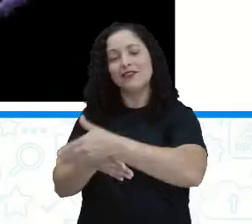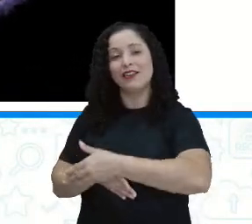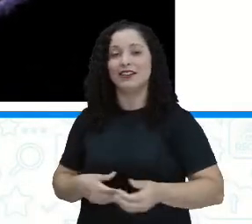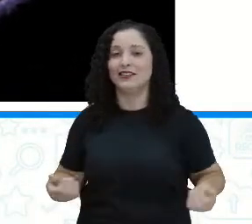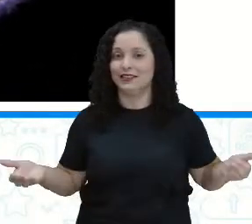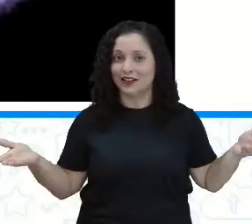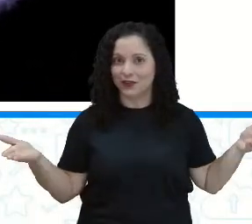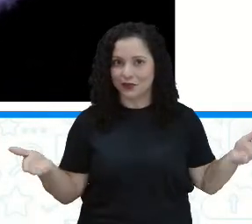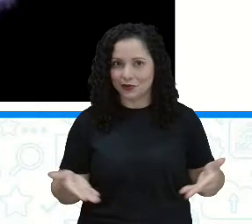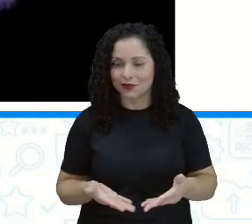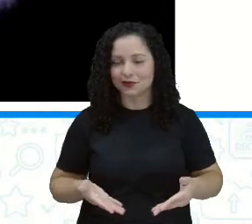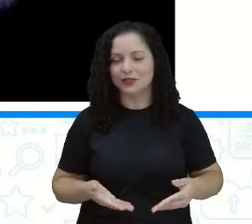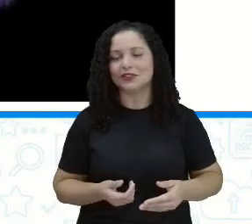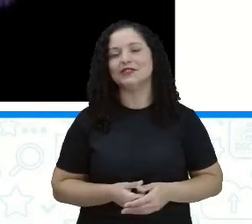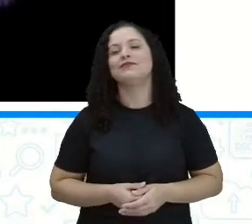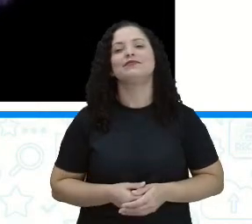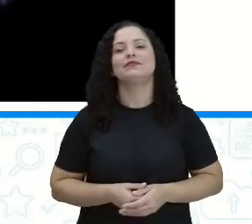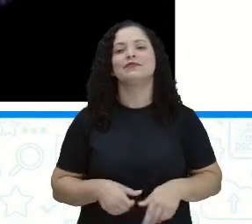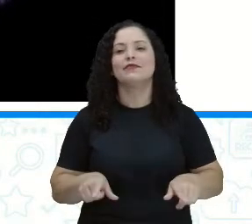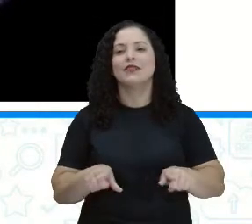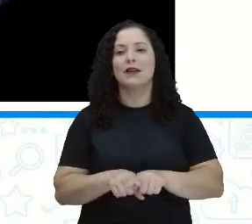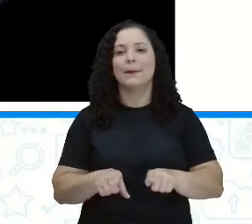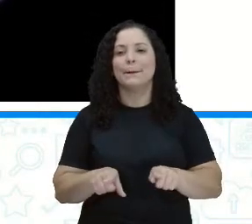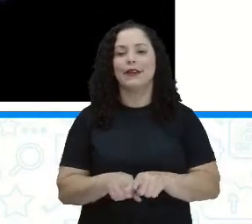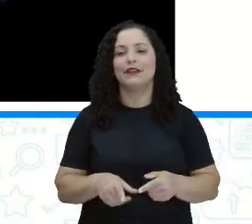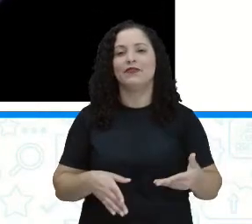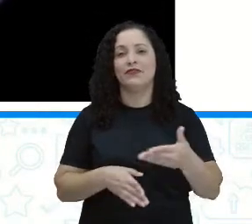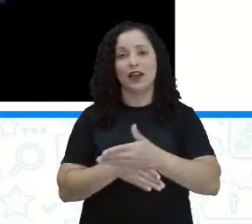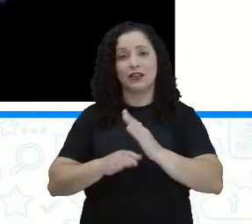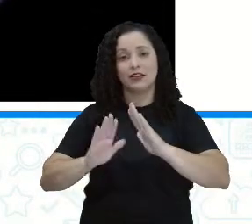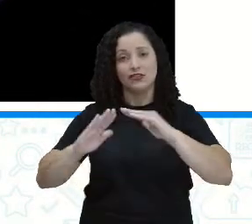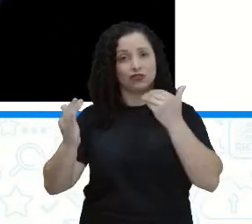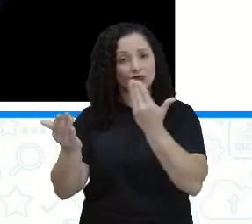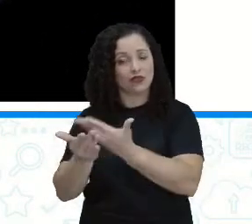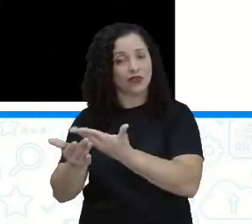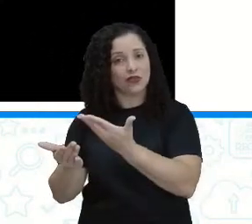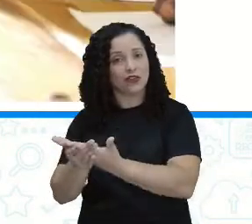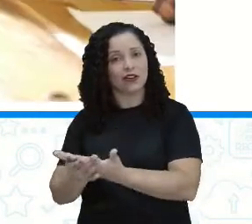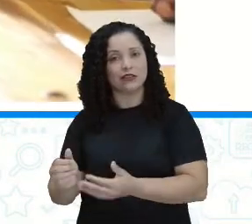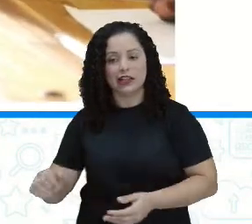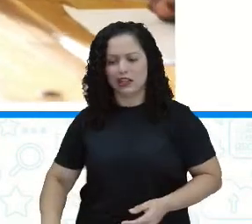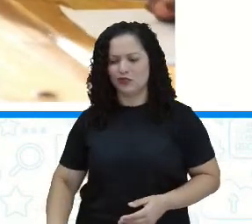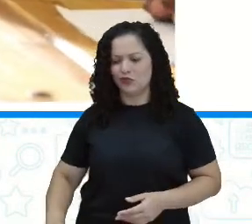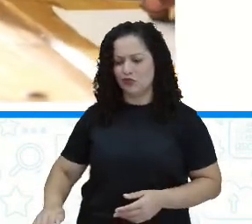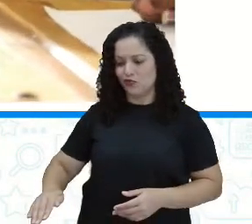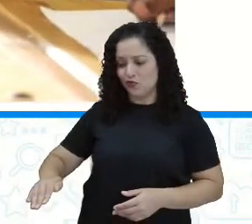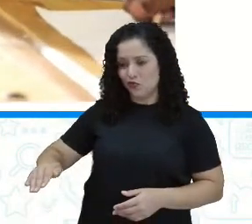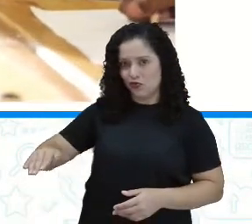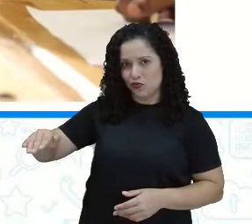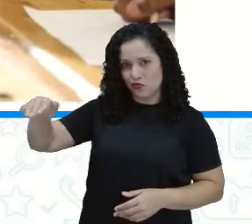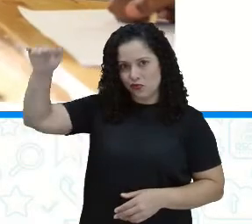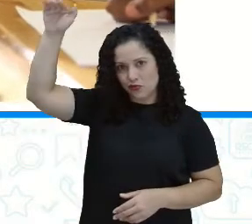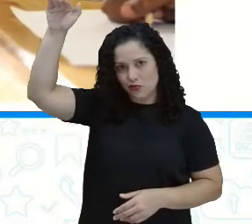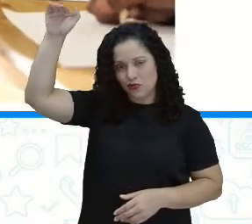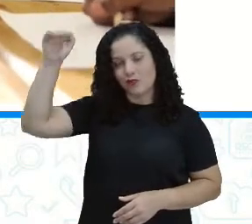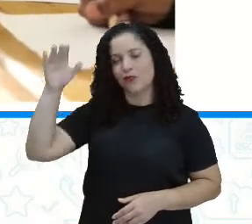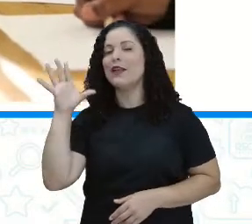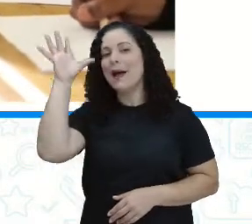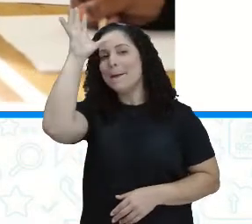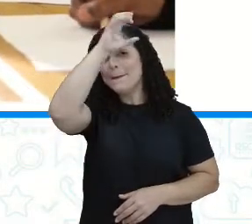que eu vou falar também, nós passamos na escola, onde crescemos e aprendemos